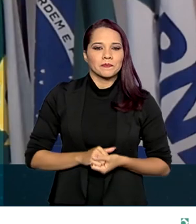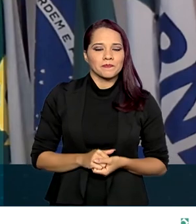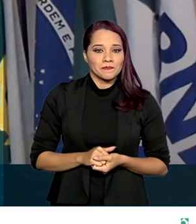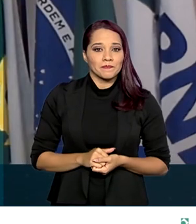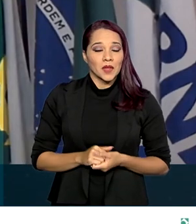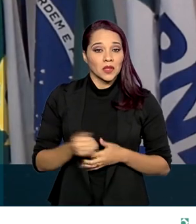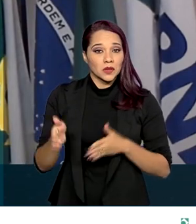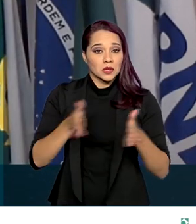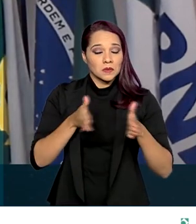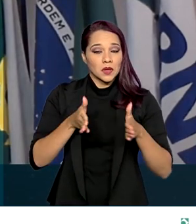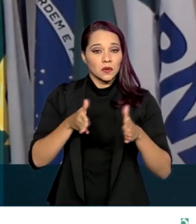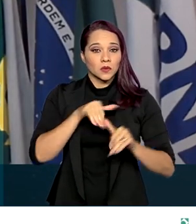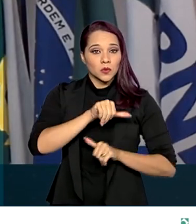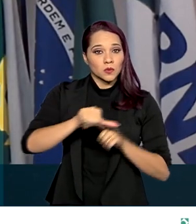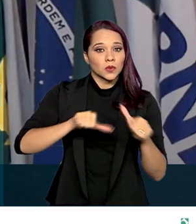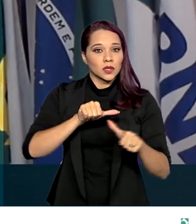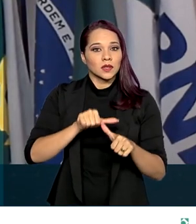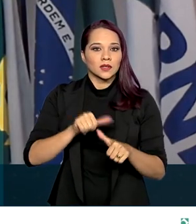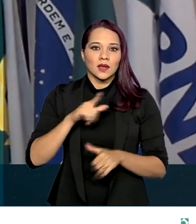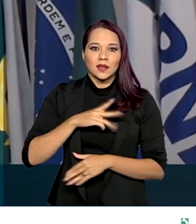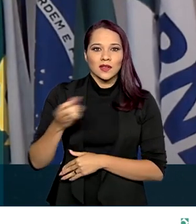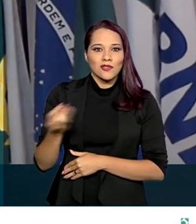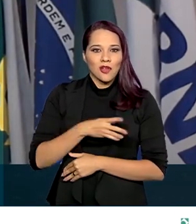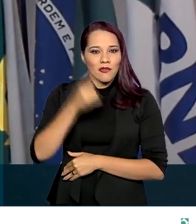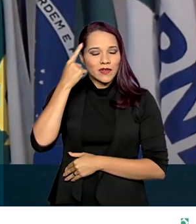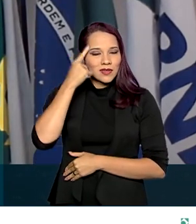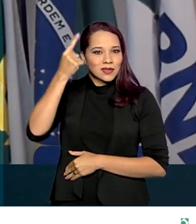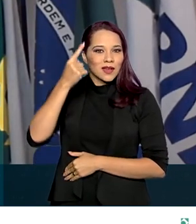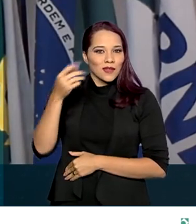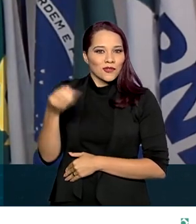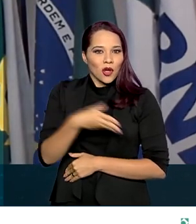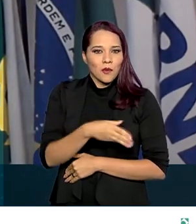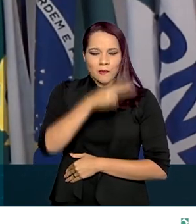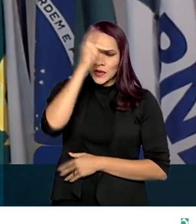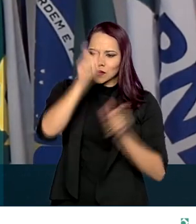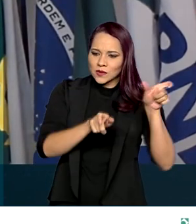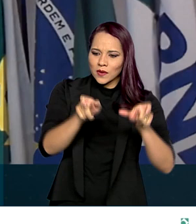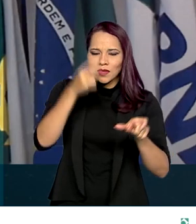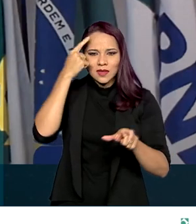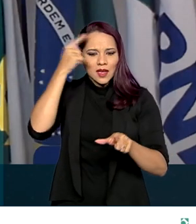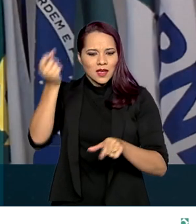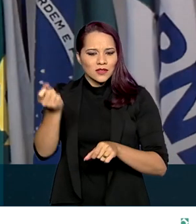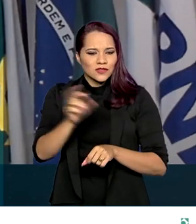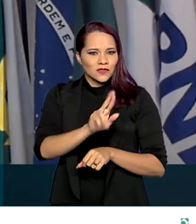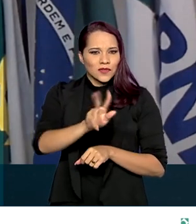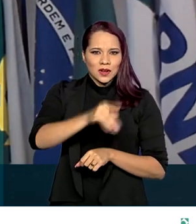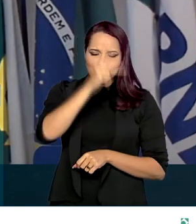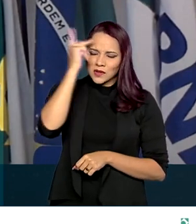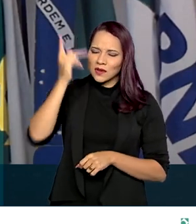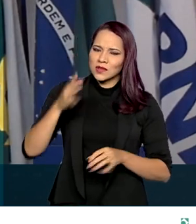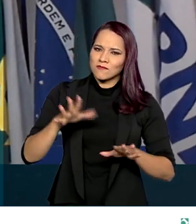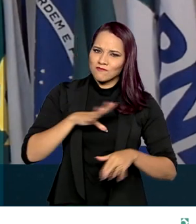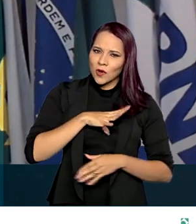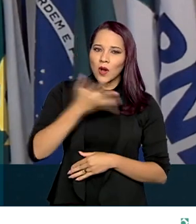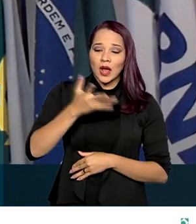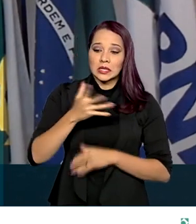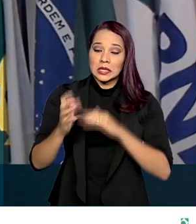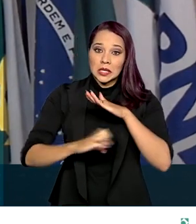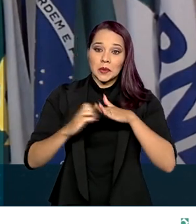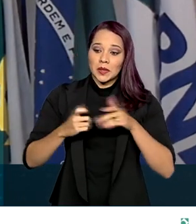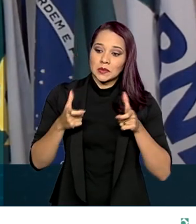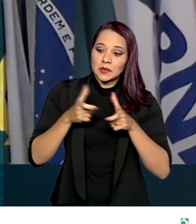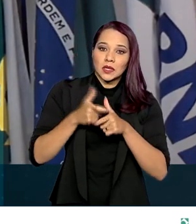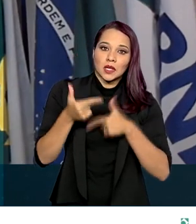Nesses tempos de mudança, ter novas ideias, pessoas com ideias diferentes, pessoas ousadas, empresas pequenas